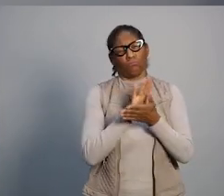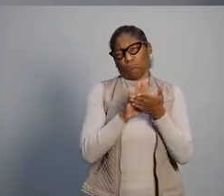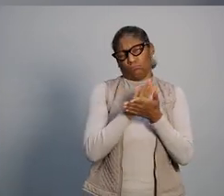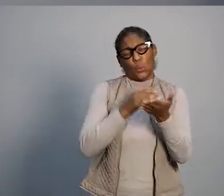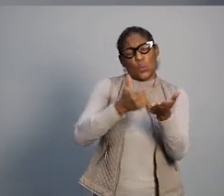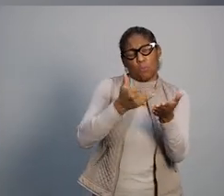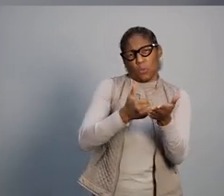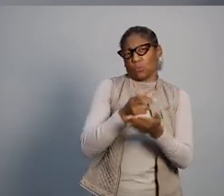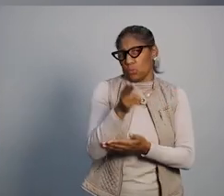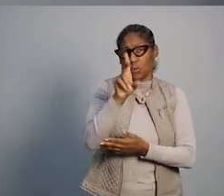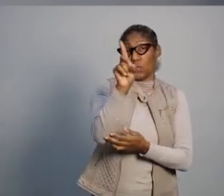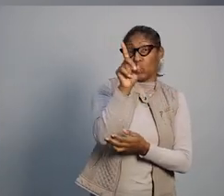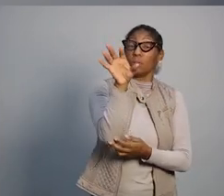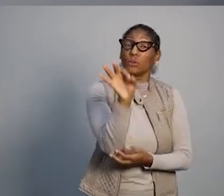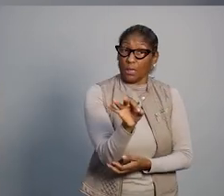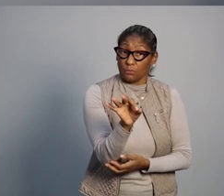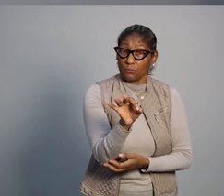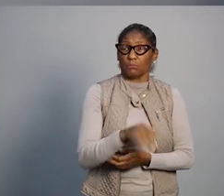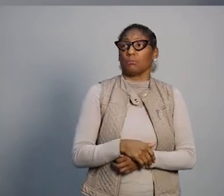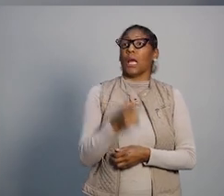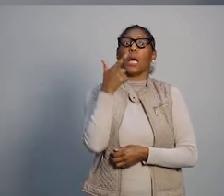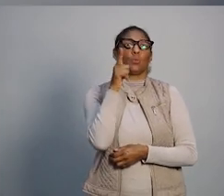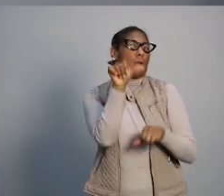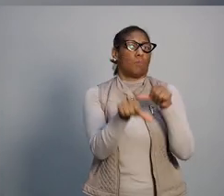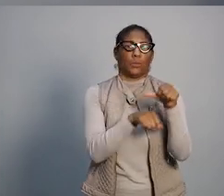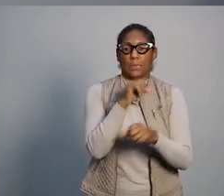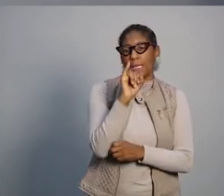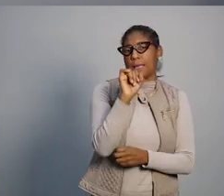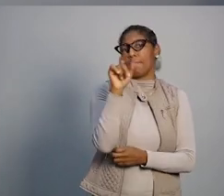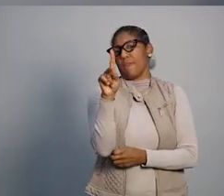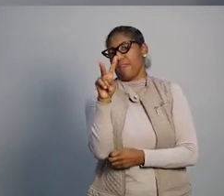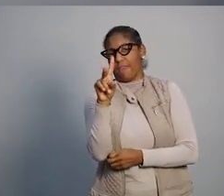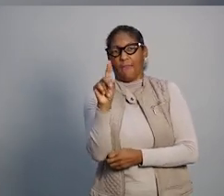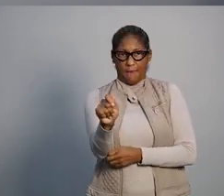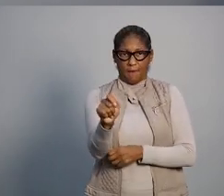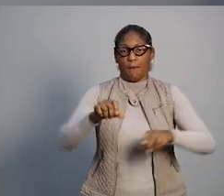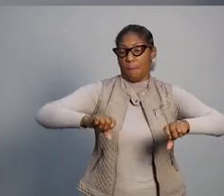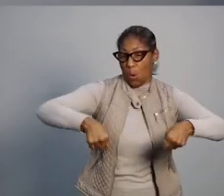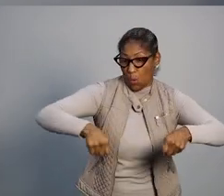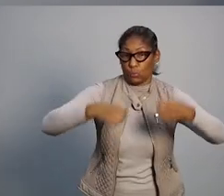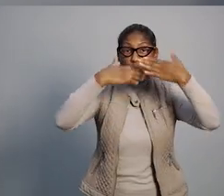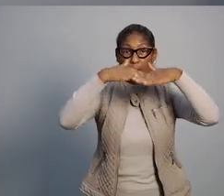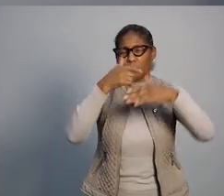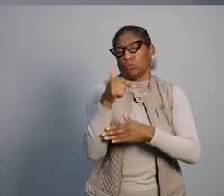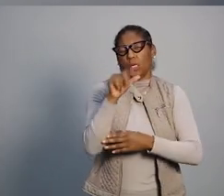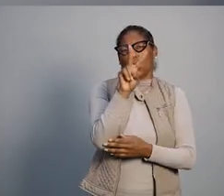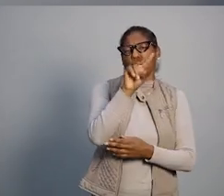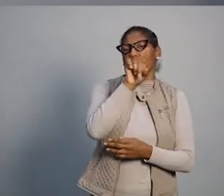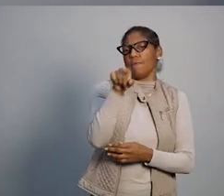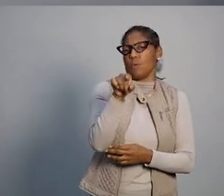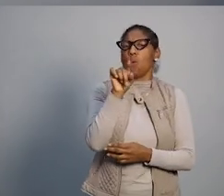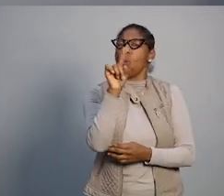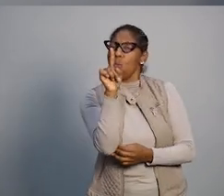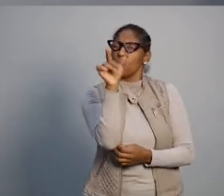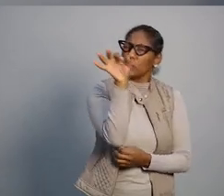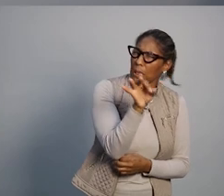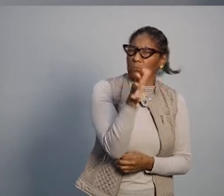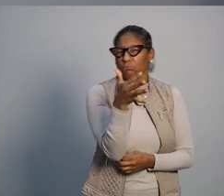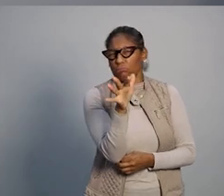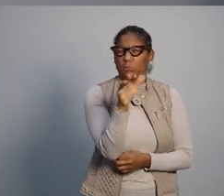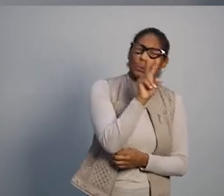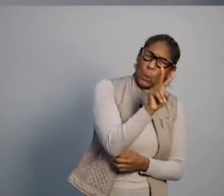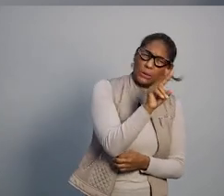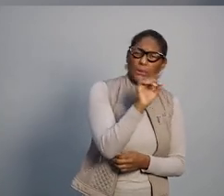efetiva vai permanecer em 12%. Não tem mudança no IPVA de motos e caminhões com alíquotas de 2% e